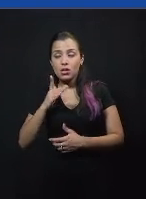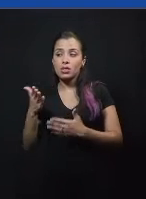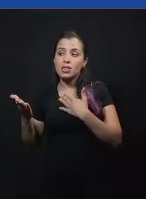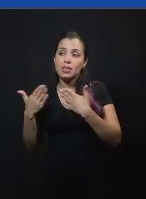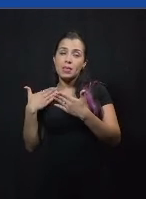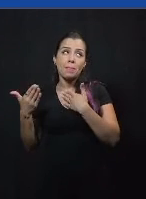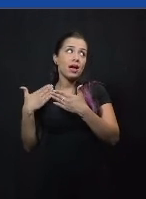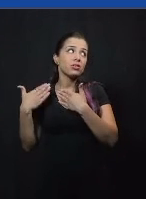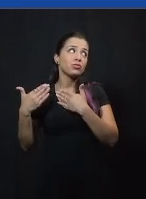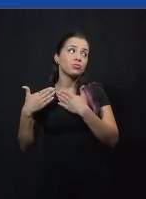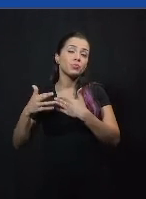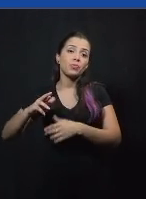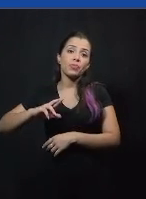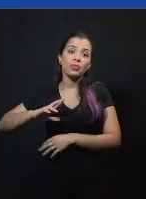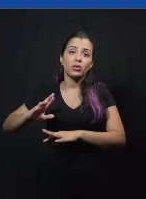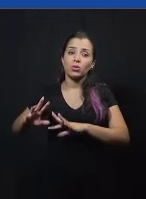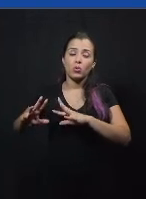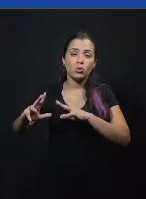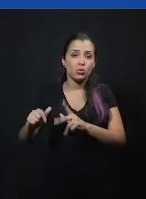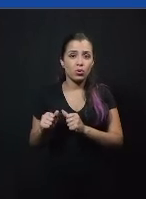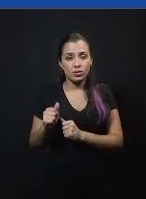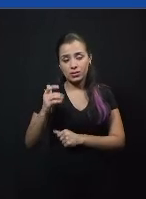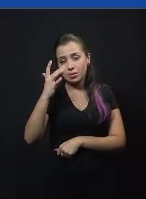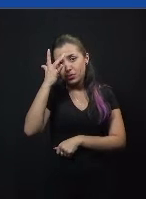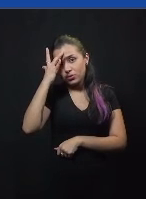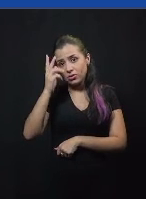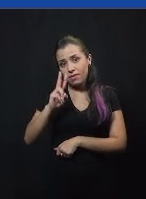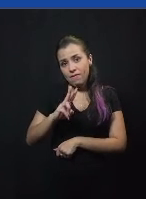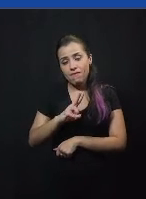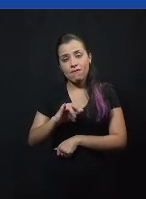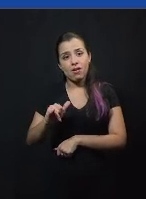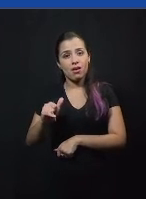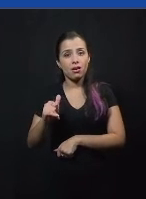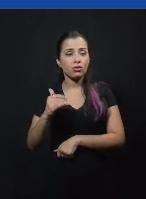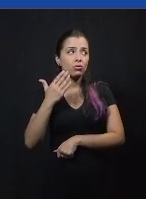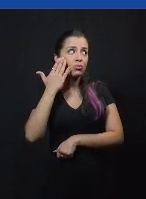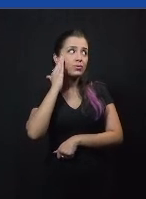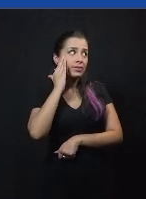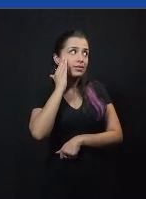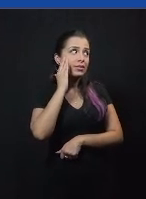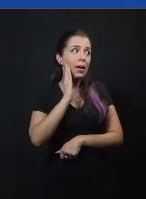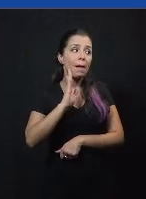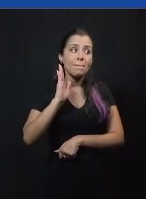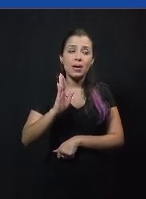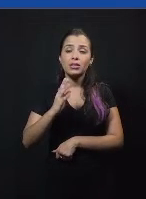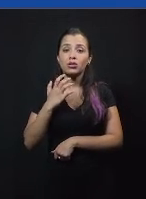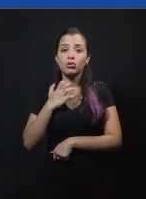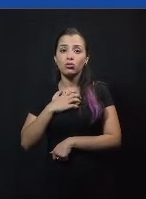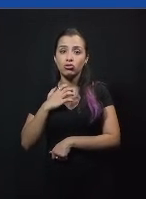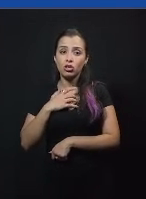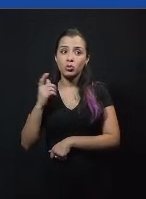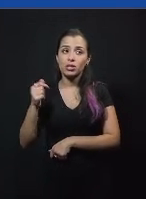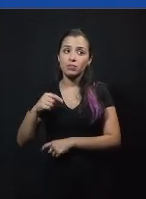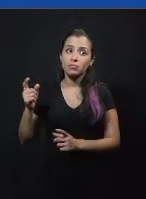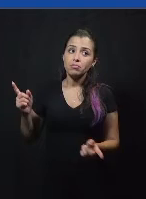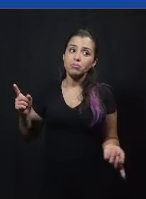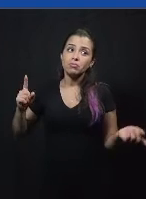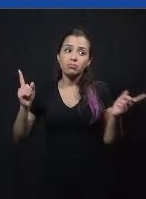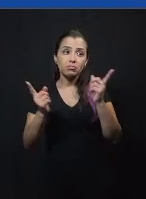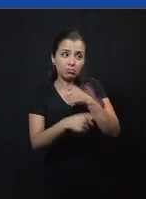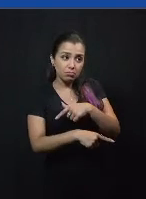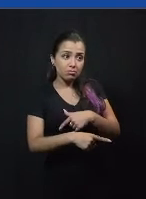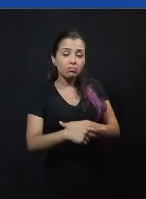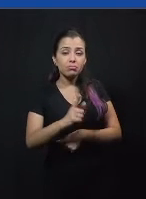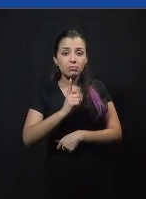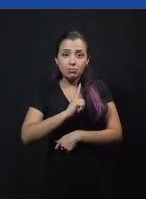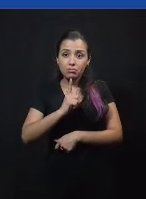nem sempre ele vai aprofundar a polarização, mas ele pode ter justamente esse efeito contrário, né, de promover